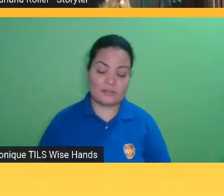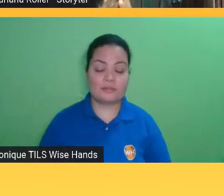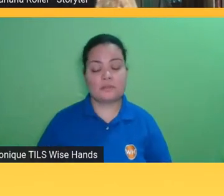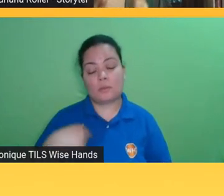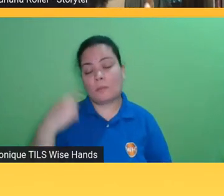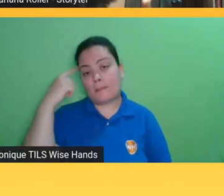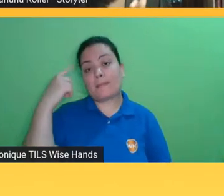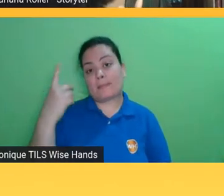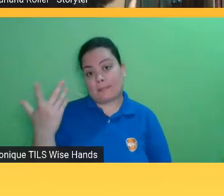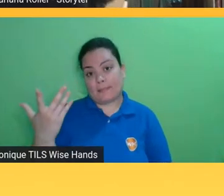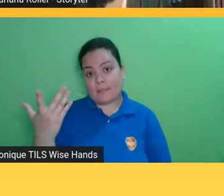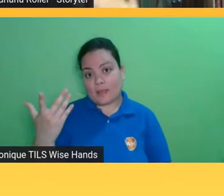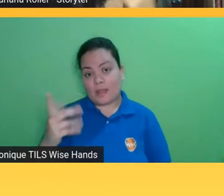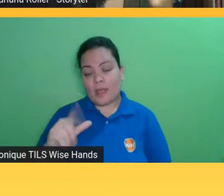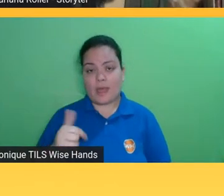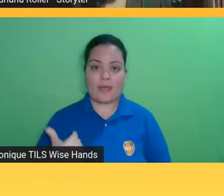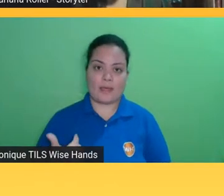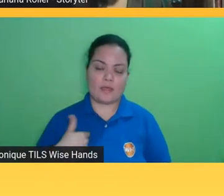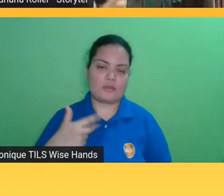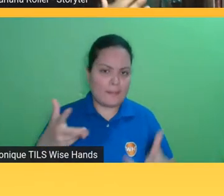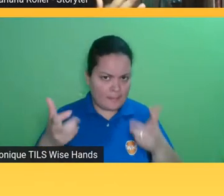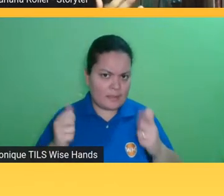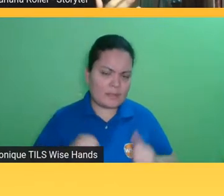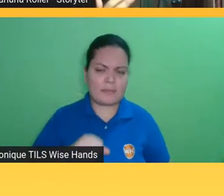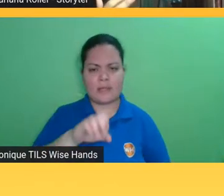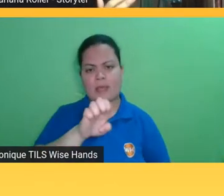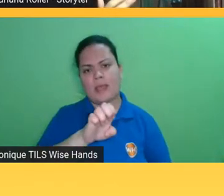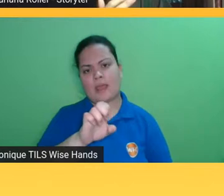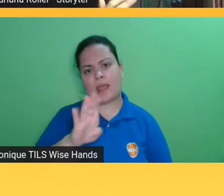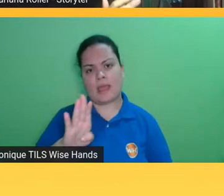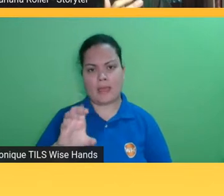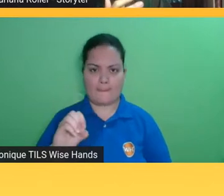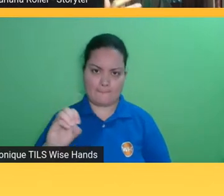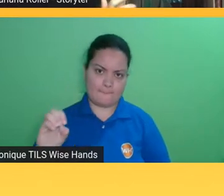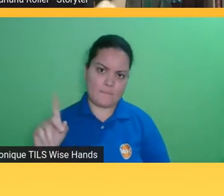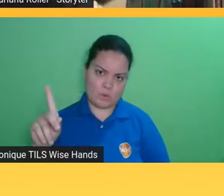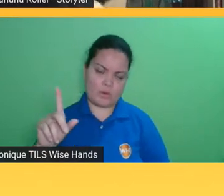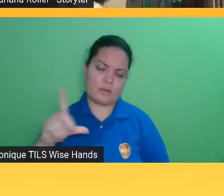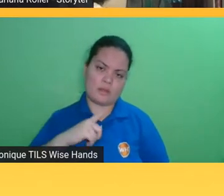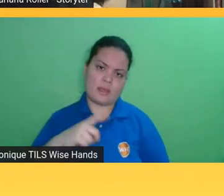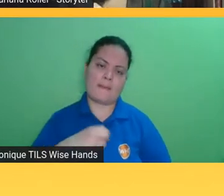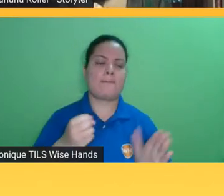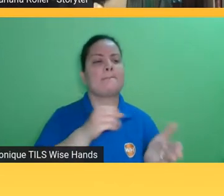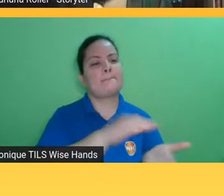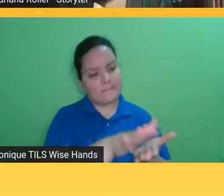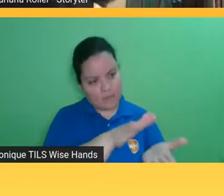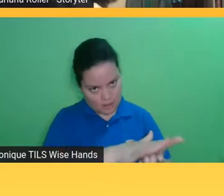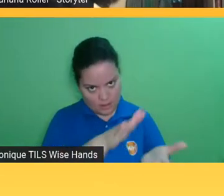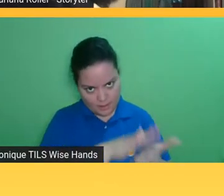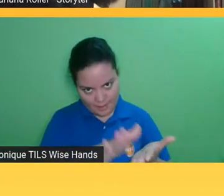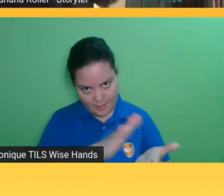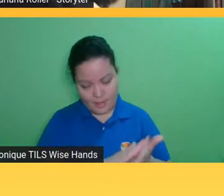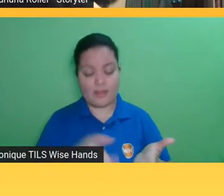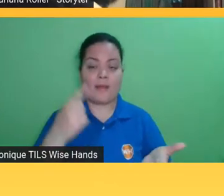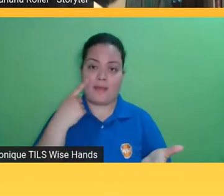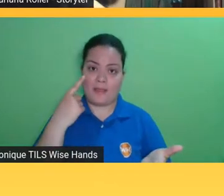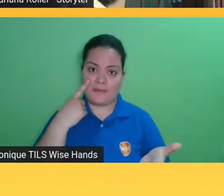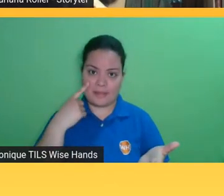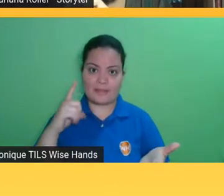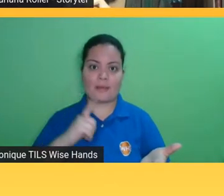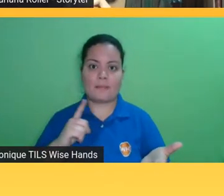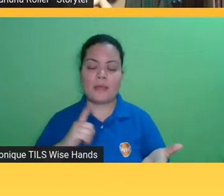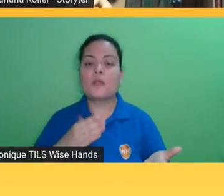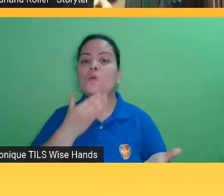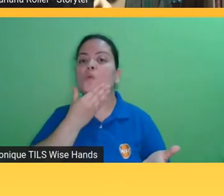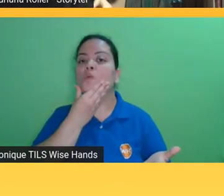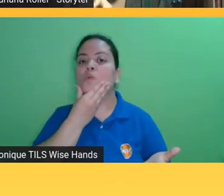abre eu já vi e-books também sendo publicados em físico eu vi agora recentemente aquele caso Evandro